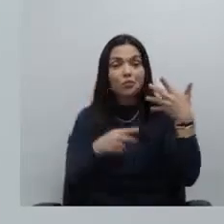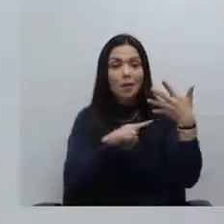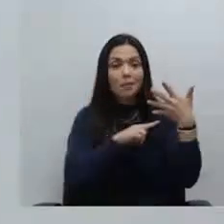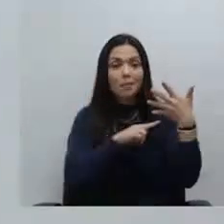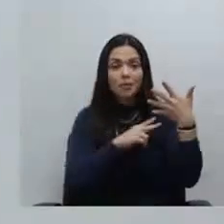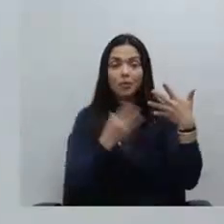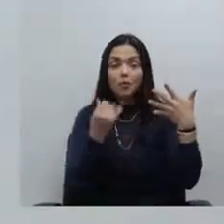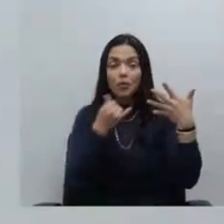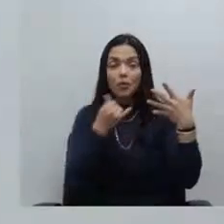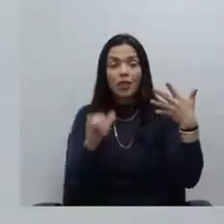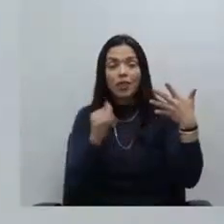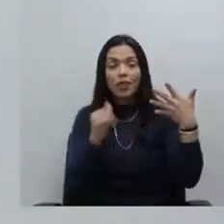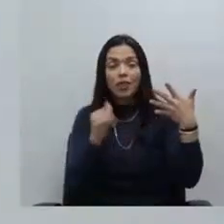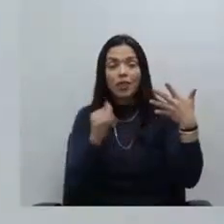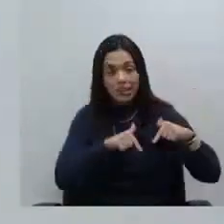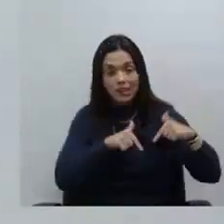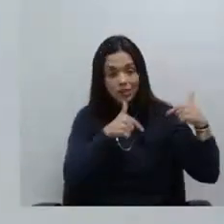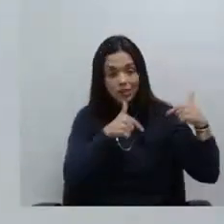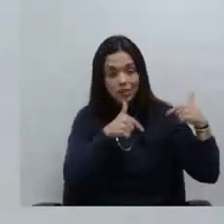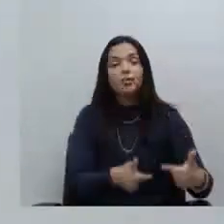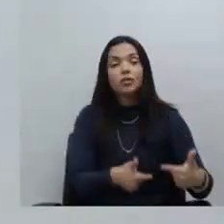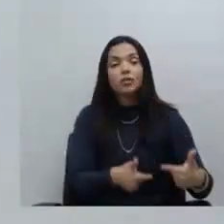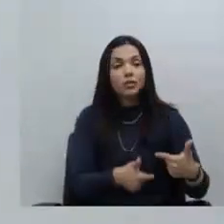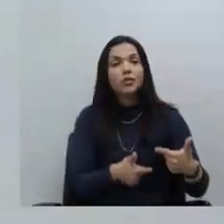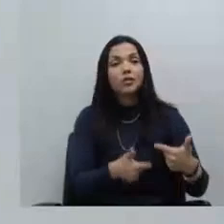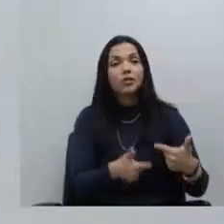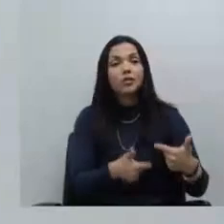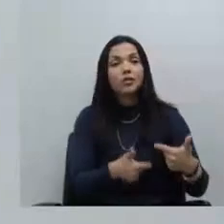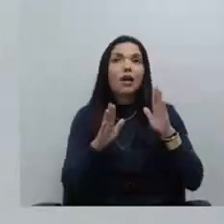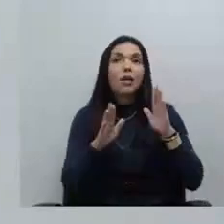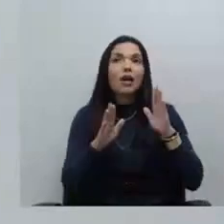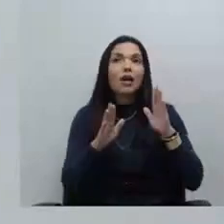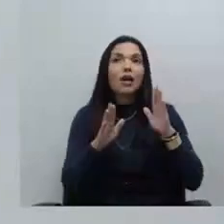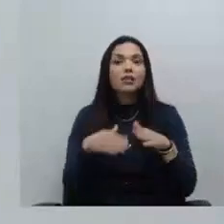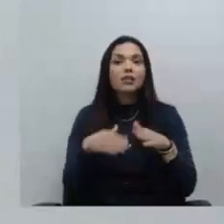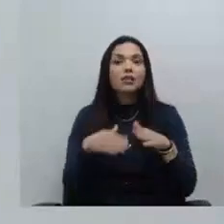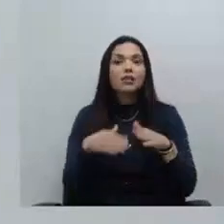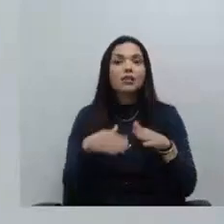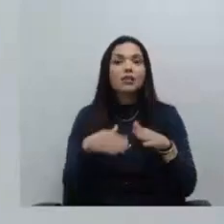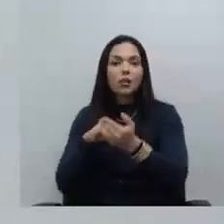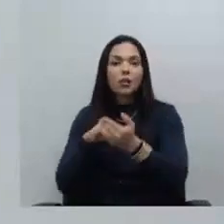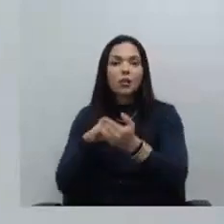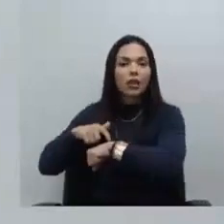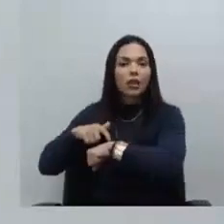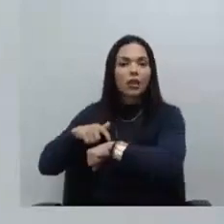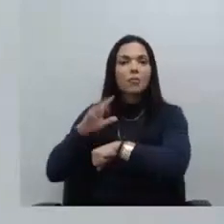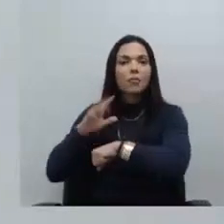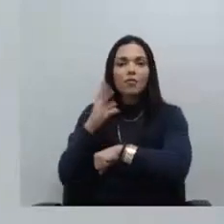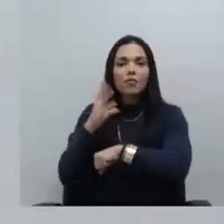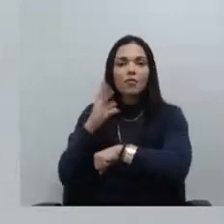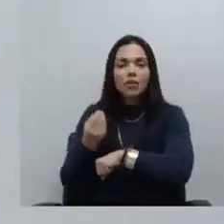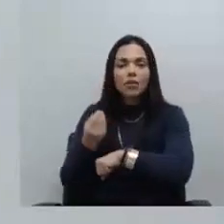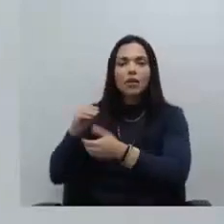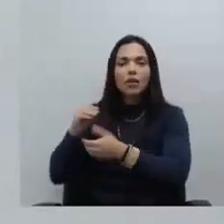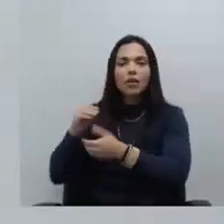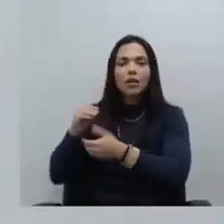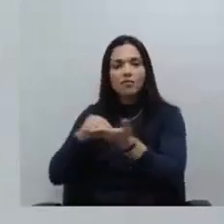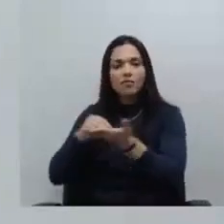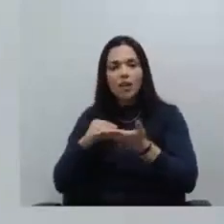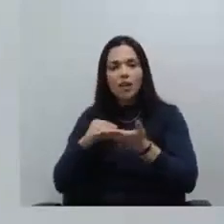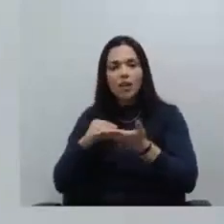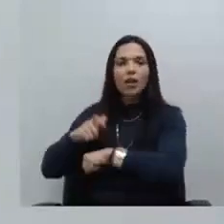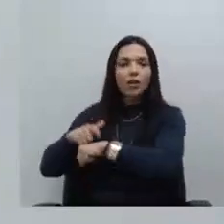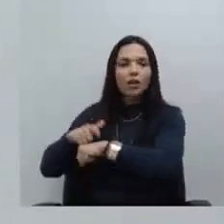isso envolve e quanto isso retira da sua família essa possibilidade de dedicação na vida